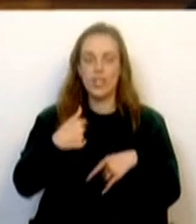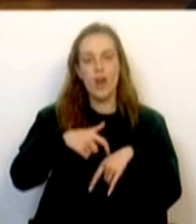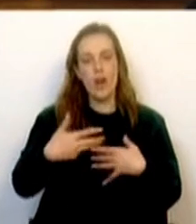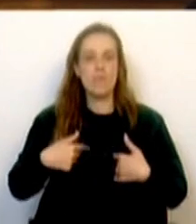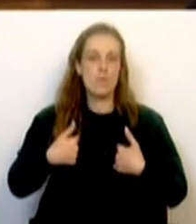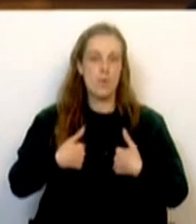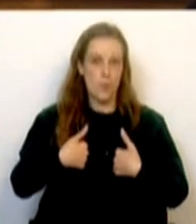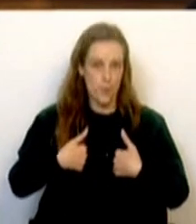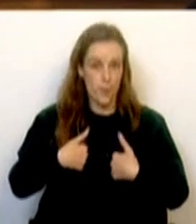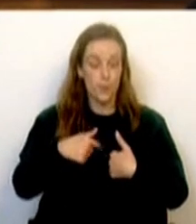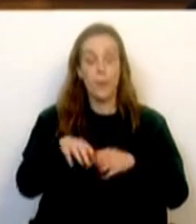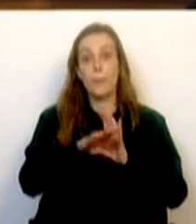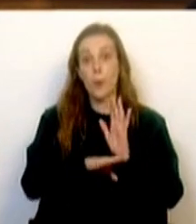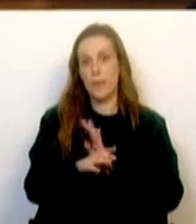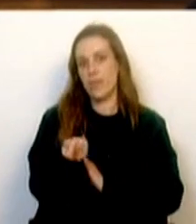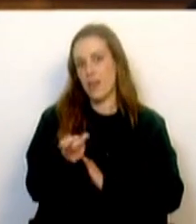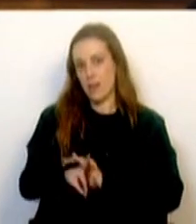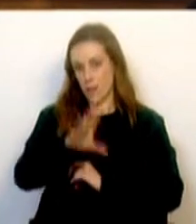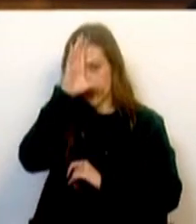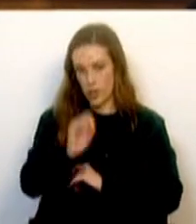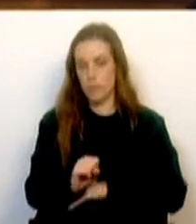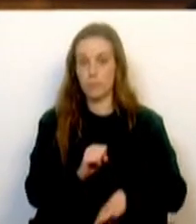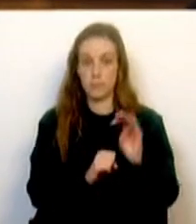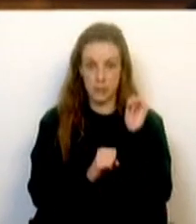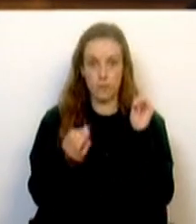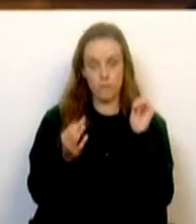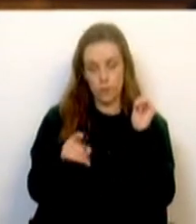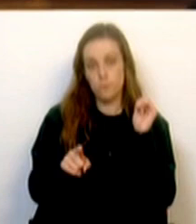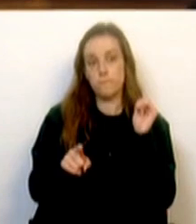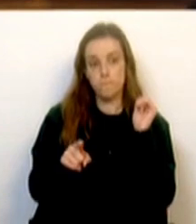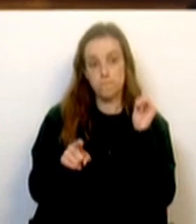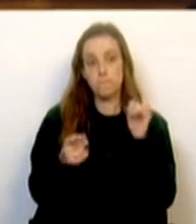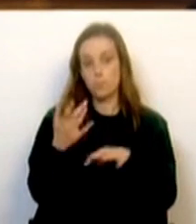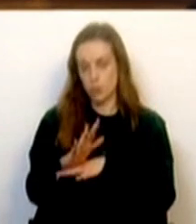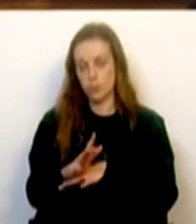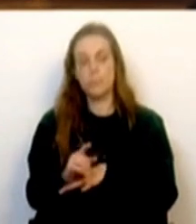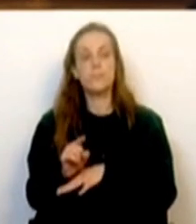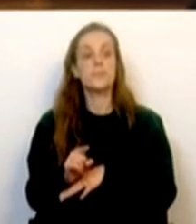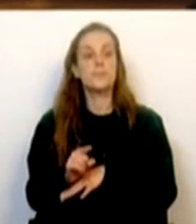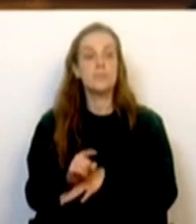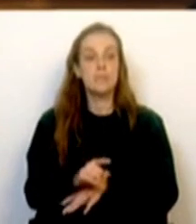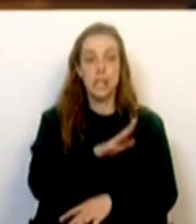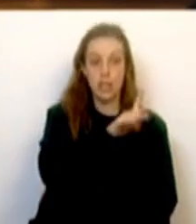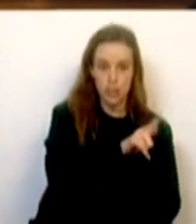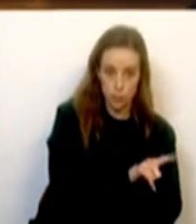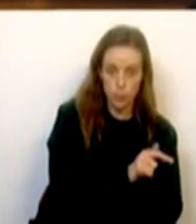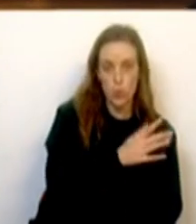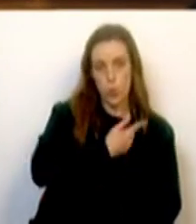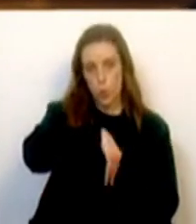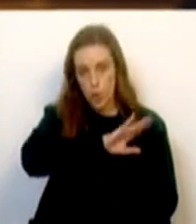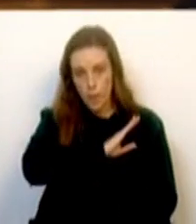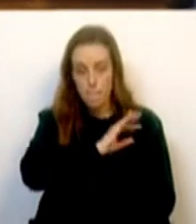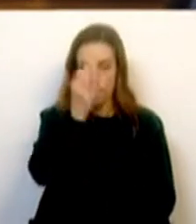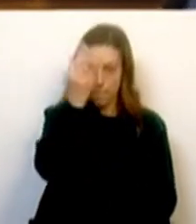programado pelos anteriores governos do Partido Socialista, nomeadamente na ligação entre Lisboa, Coimbra,